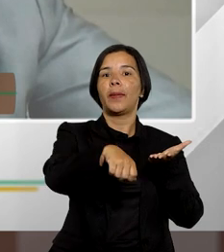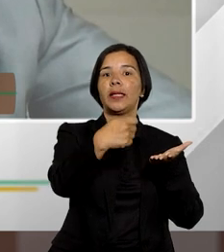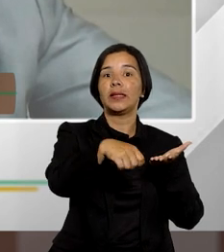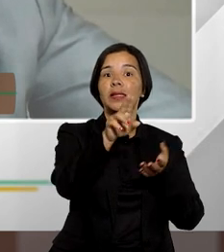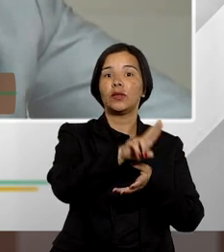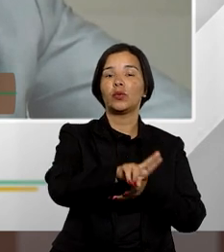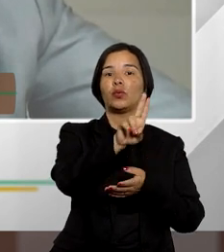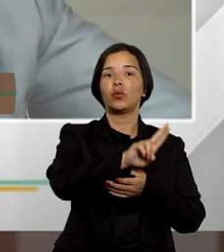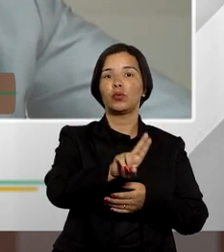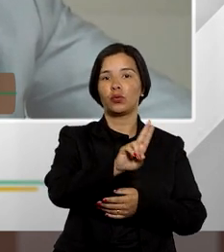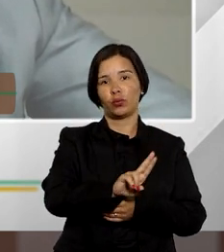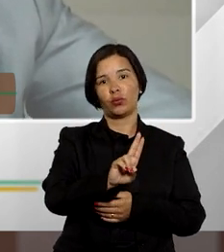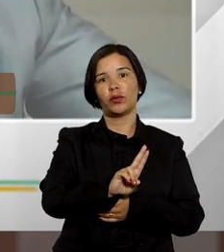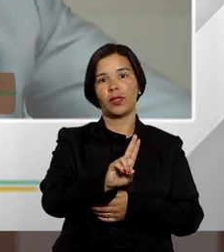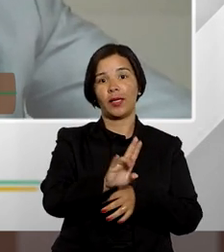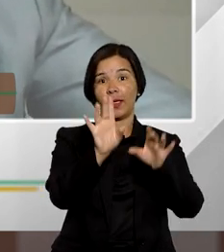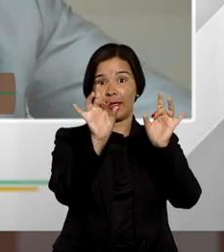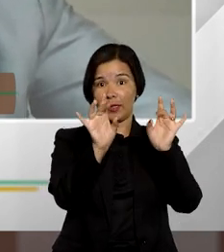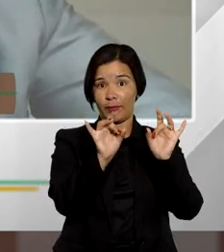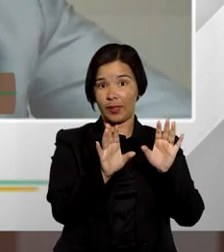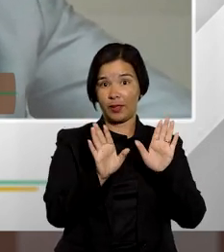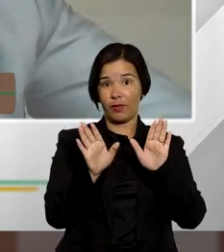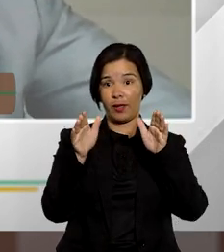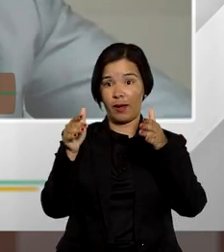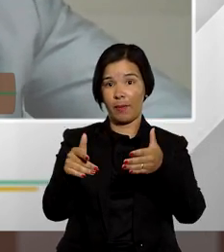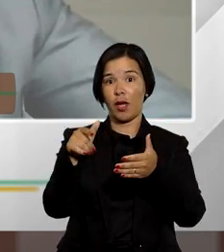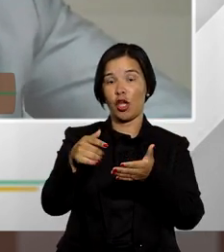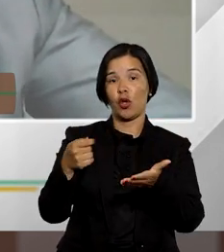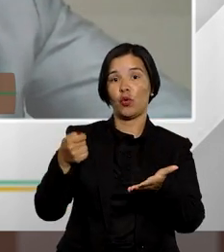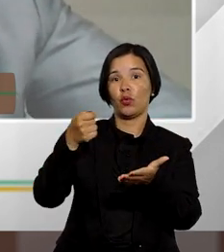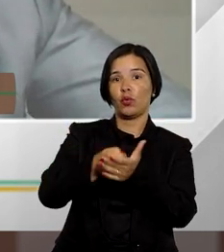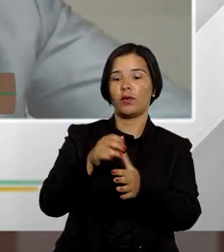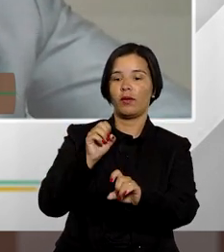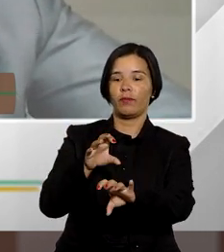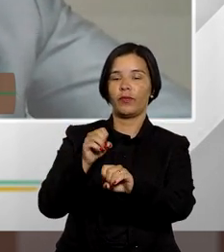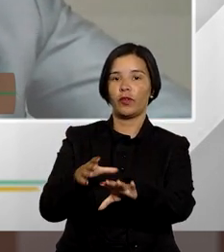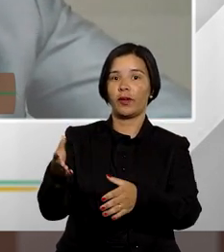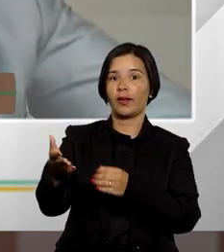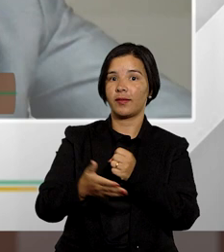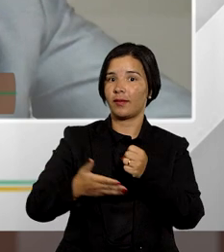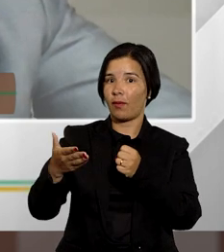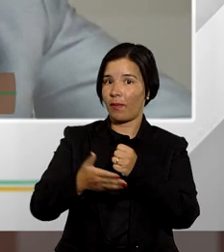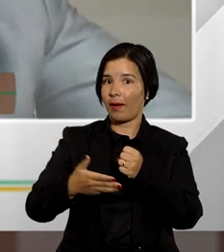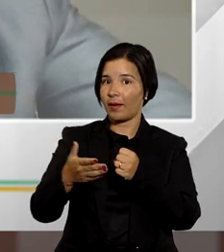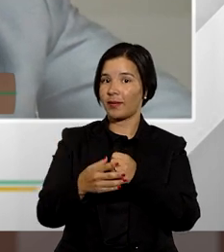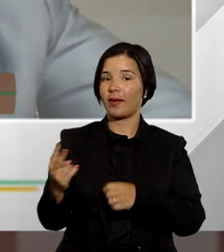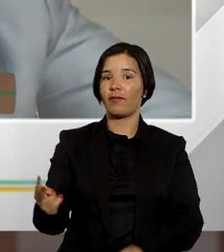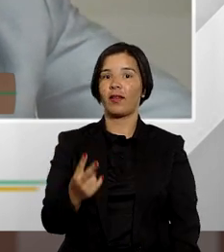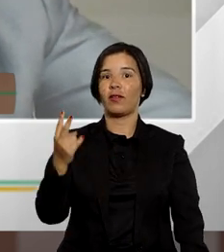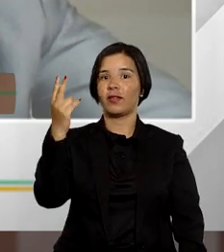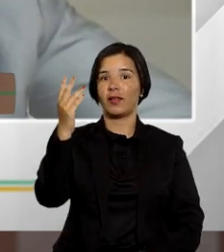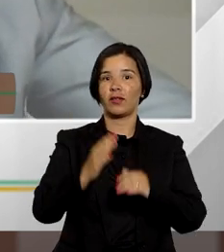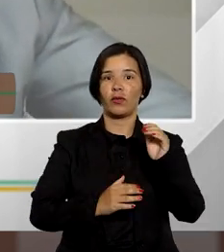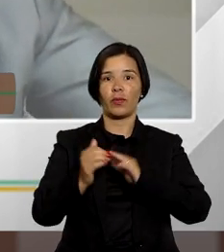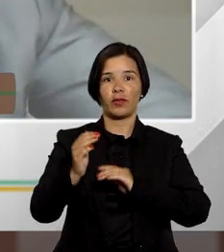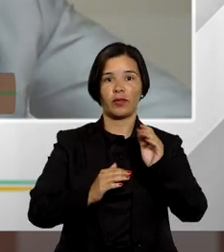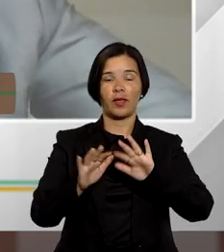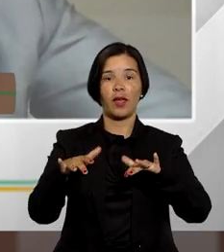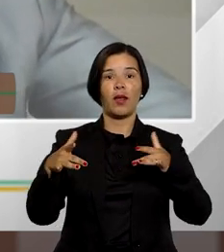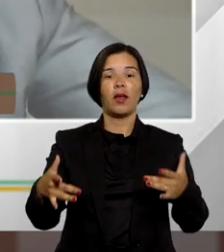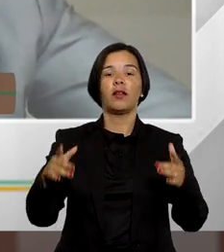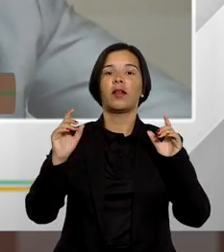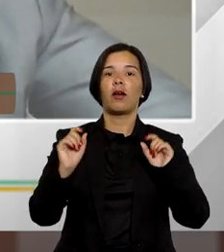deve ser utilizada especificamente para custeio da Educação Básica e valorização do magistério